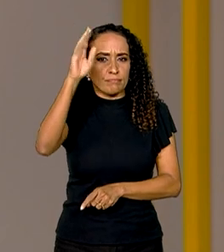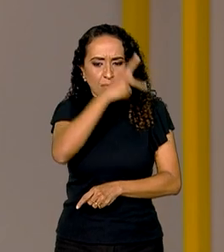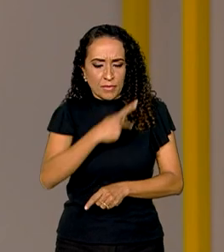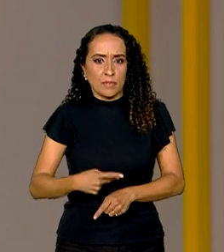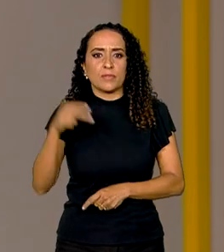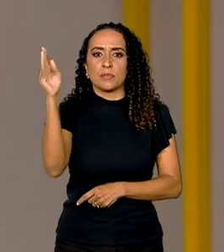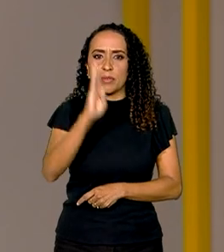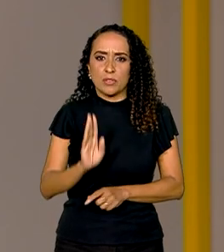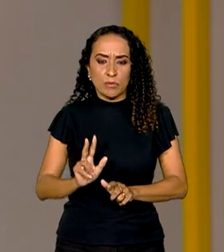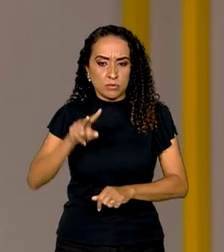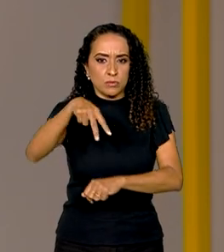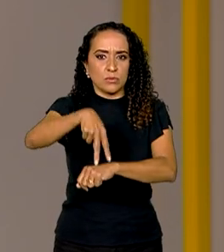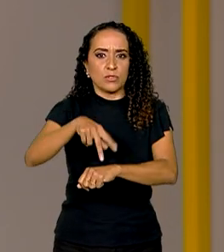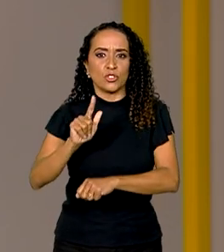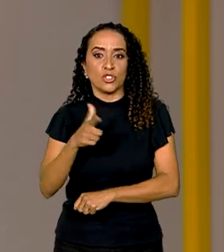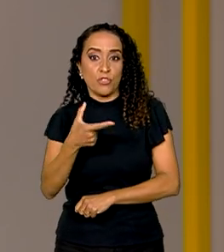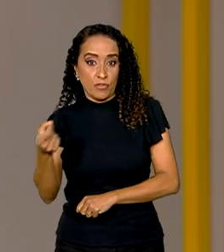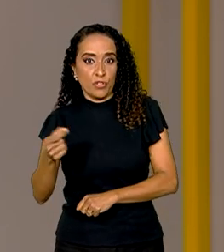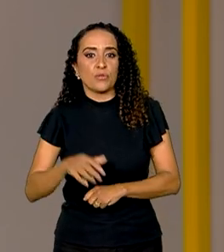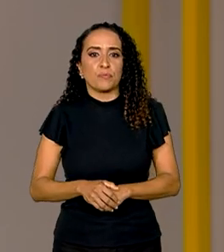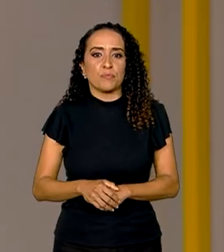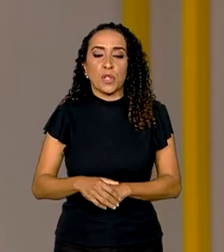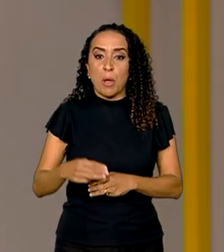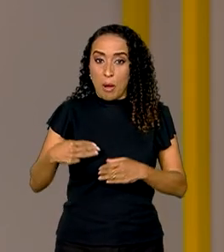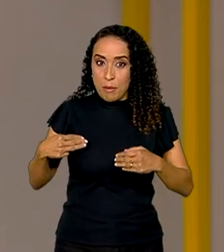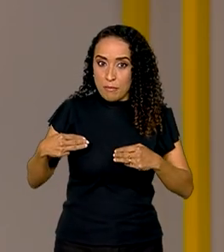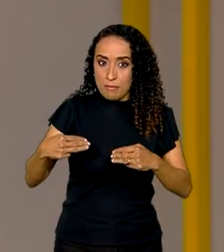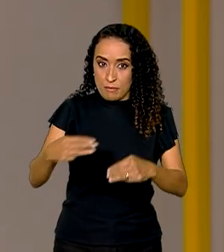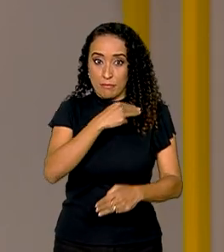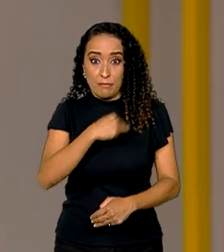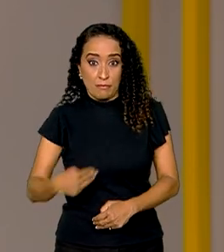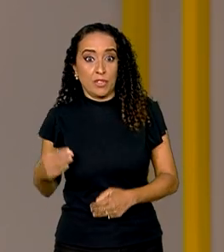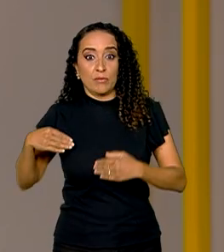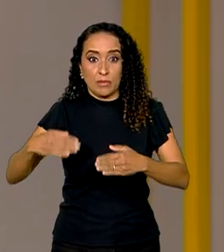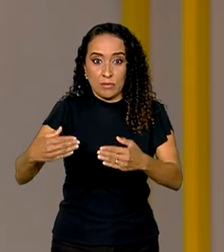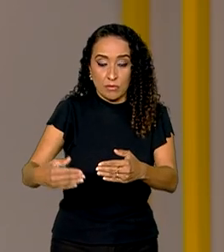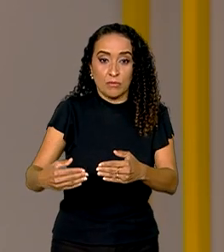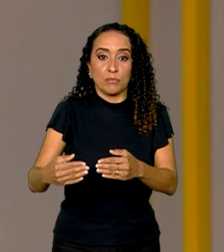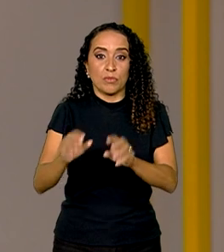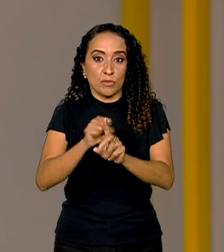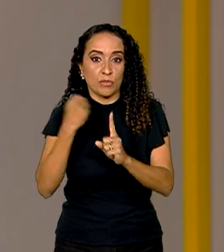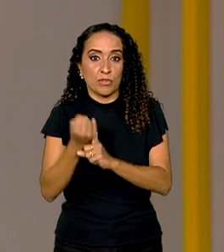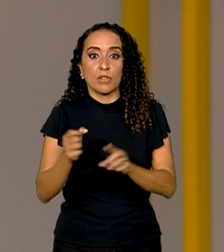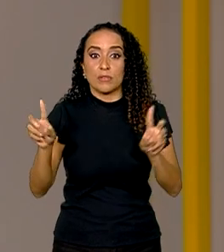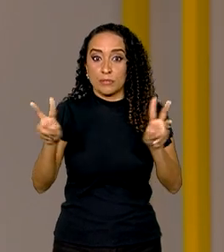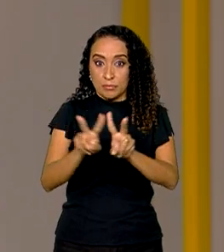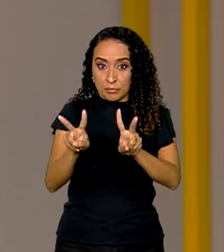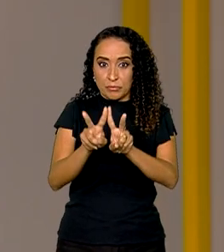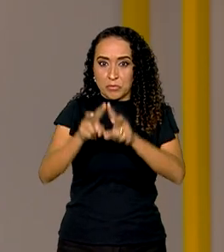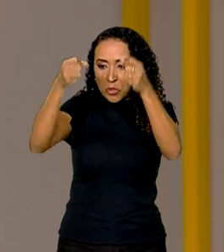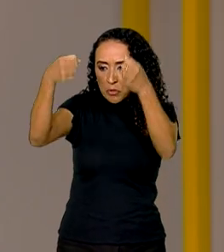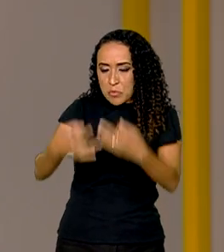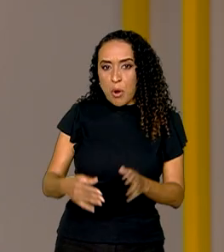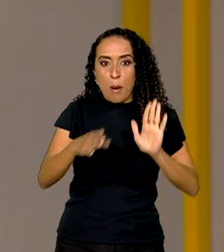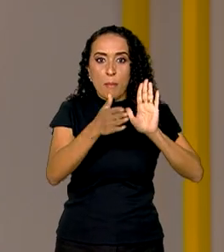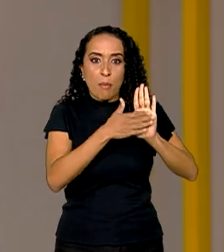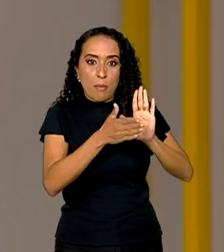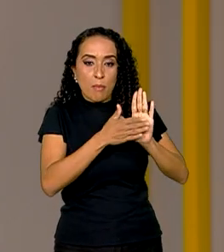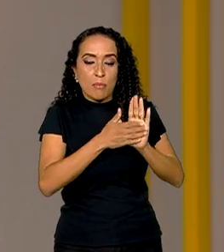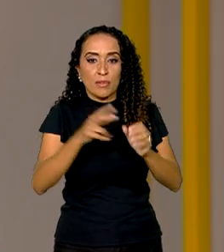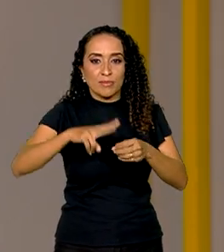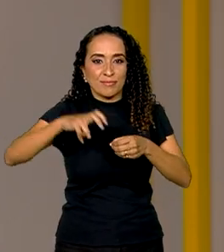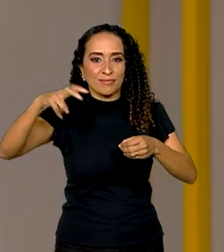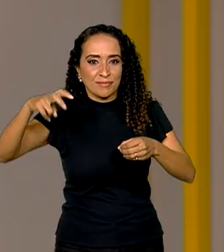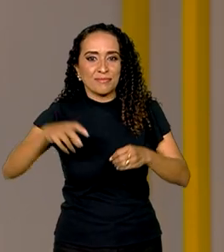brasileira à frente do G20. O ministro do Desenvolvimento Social, Wellington Dias, falou sobre a proposta ao programa A Voz do